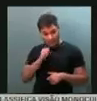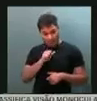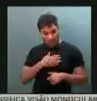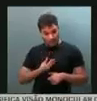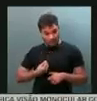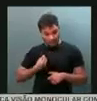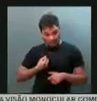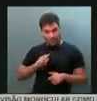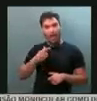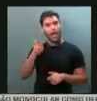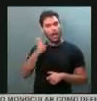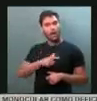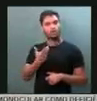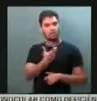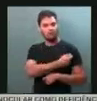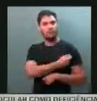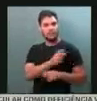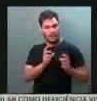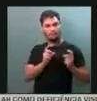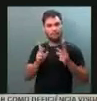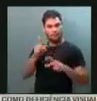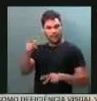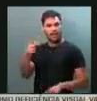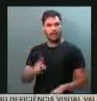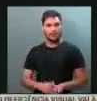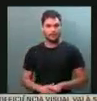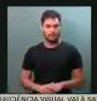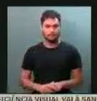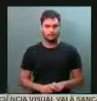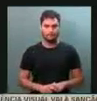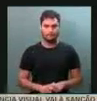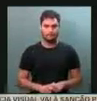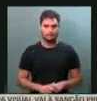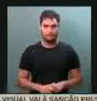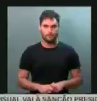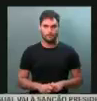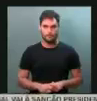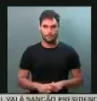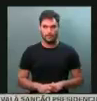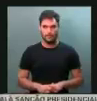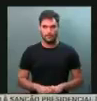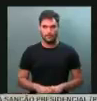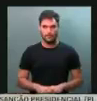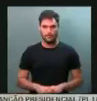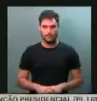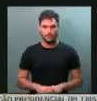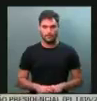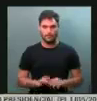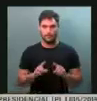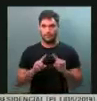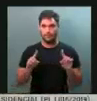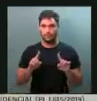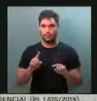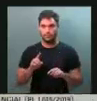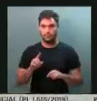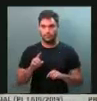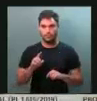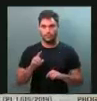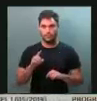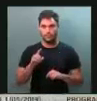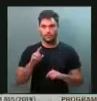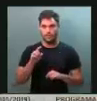viva, ela teria vacina para vender para ele. Então, para dizer a ele, a esse